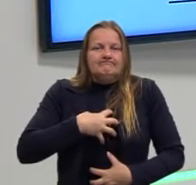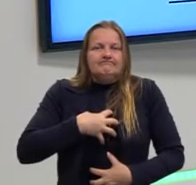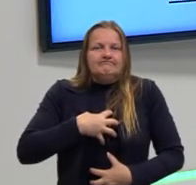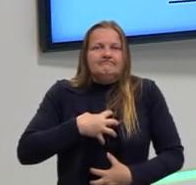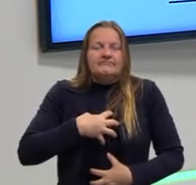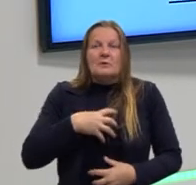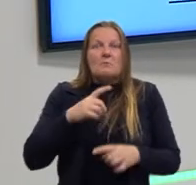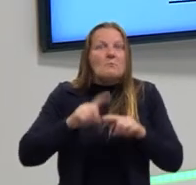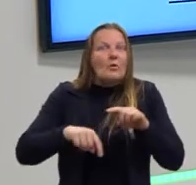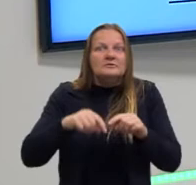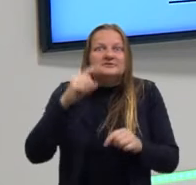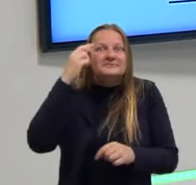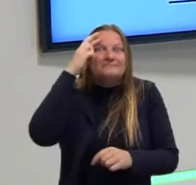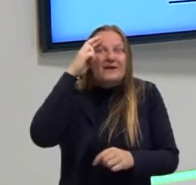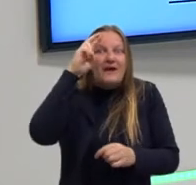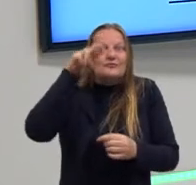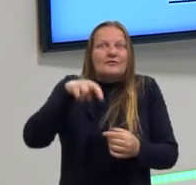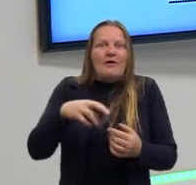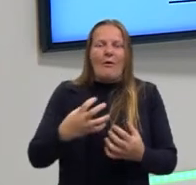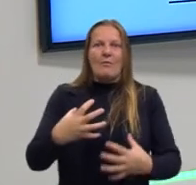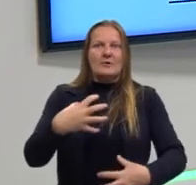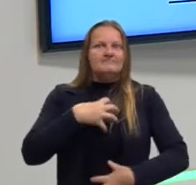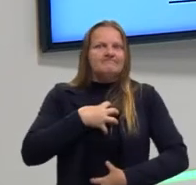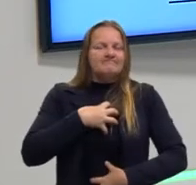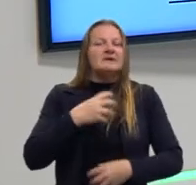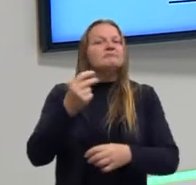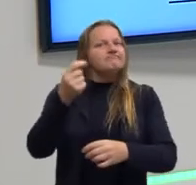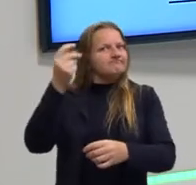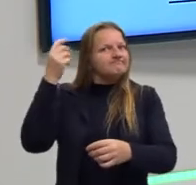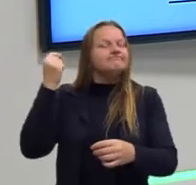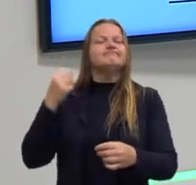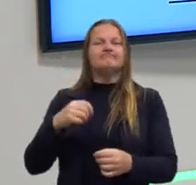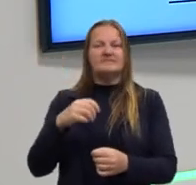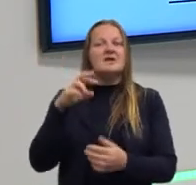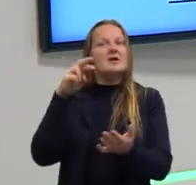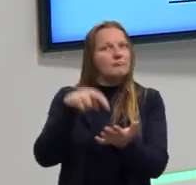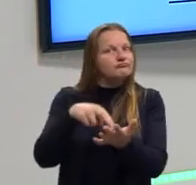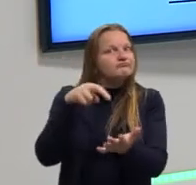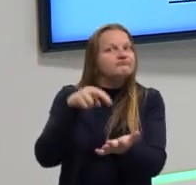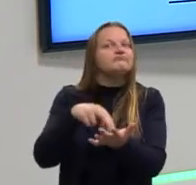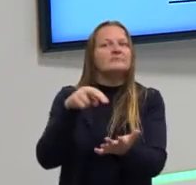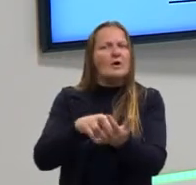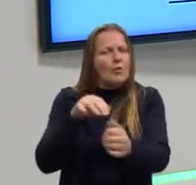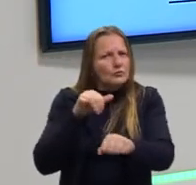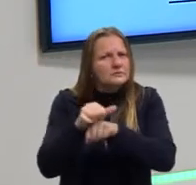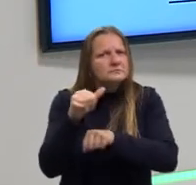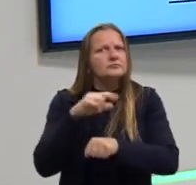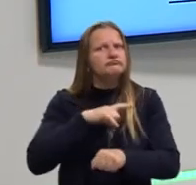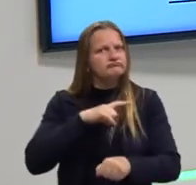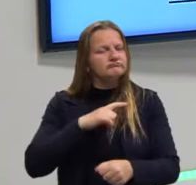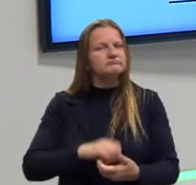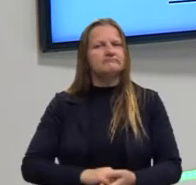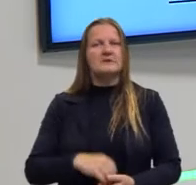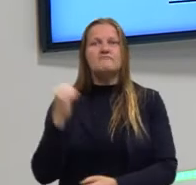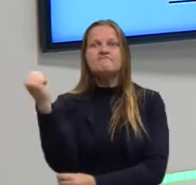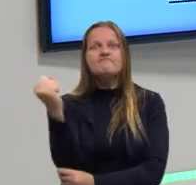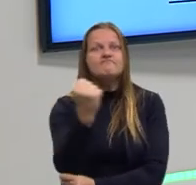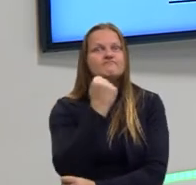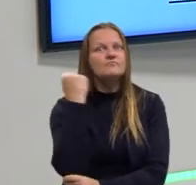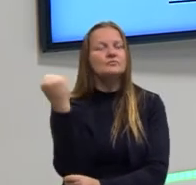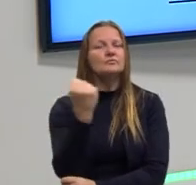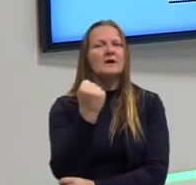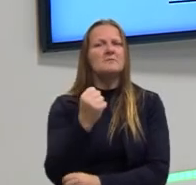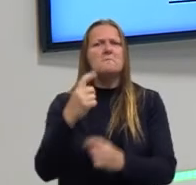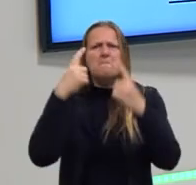irracional. Não faz sentido. Mas, naquela época, as pessoas consideravam isso real. E isso foi uma base da